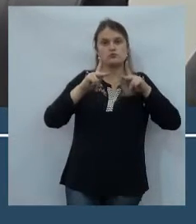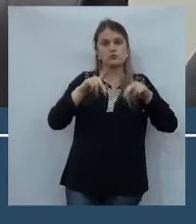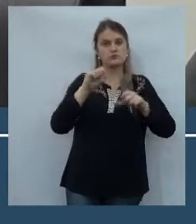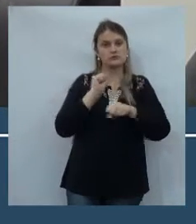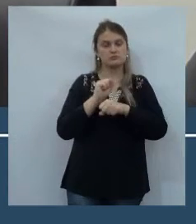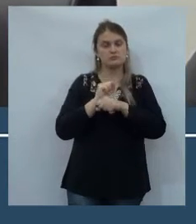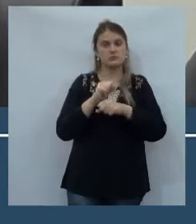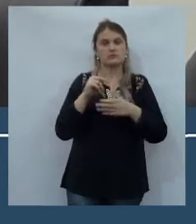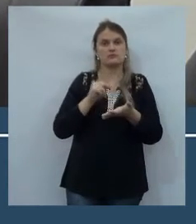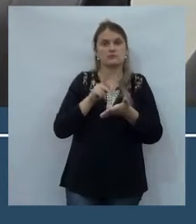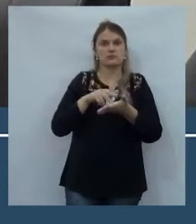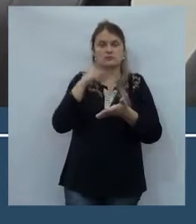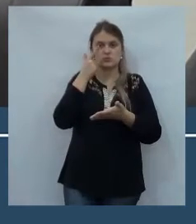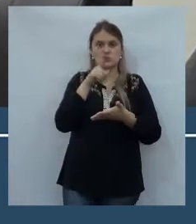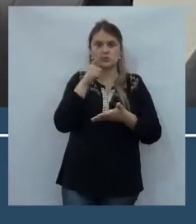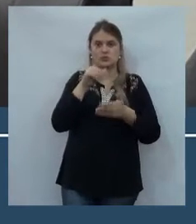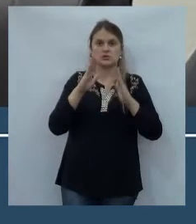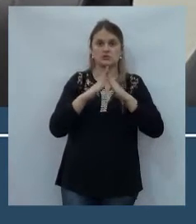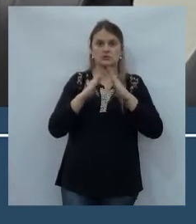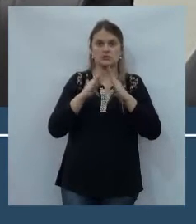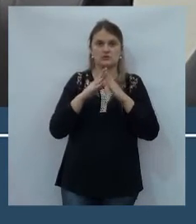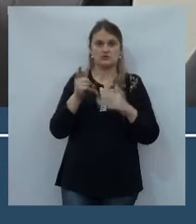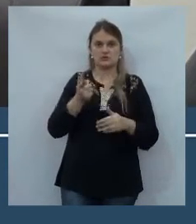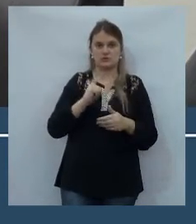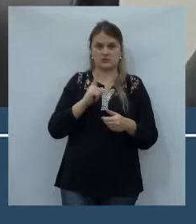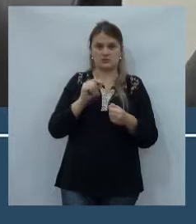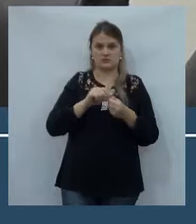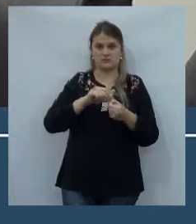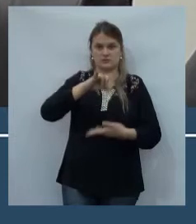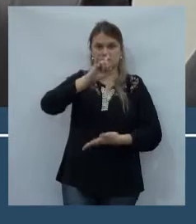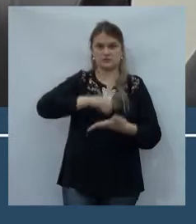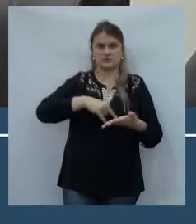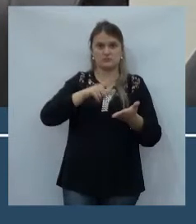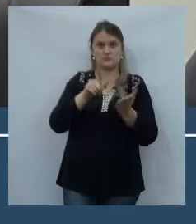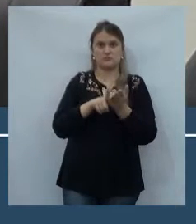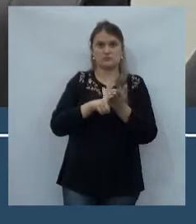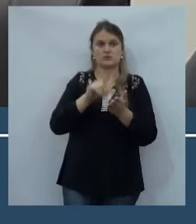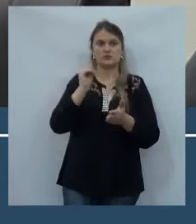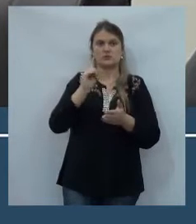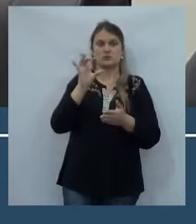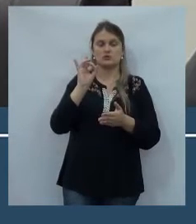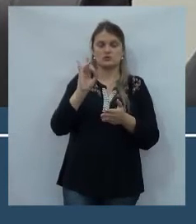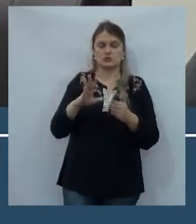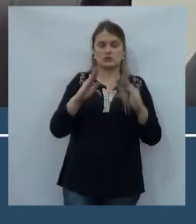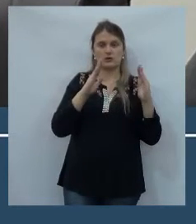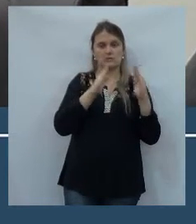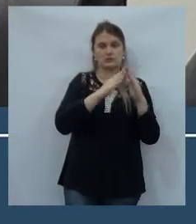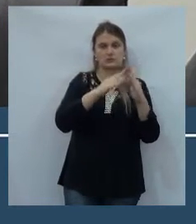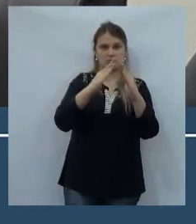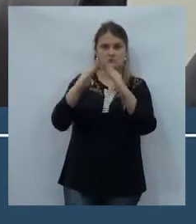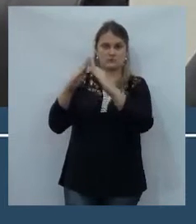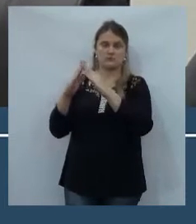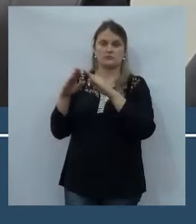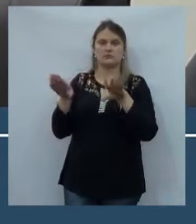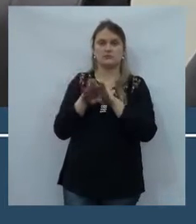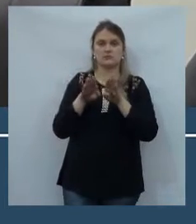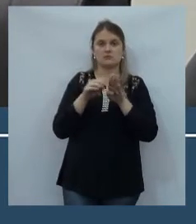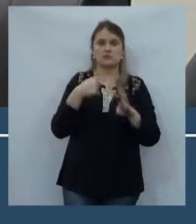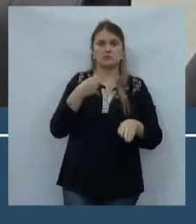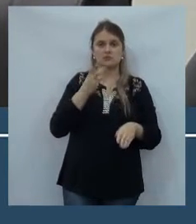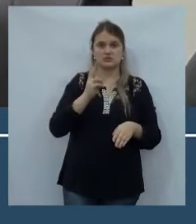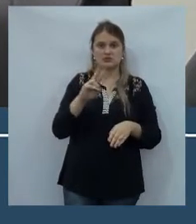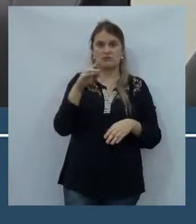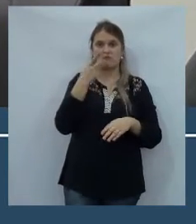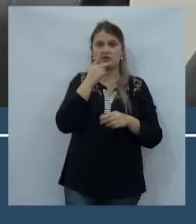realmente saia a regularização, que tenha essa escritura. E não é só esse loteamento. Eu sempre digo que meu bairro é 60